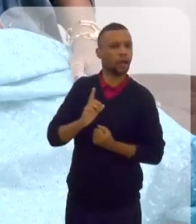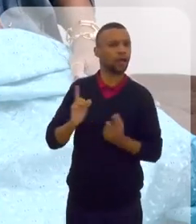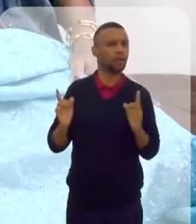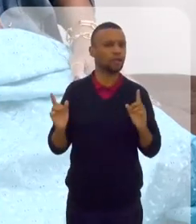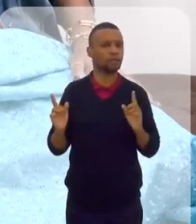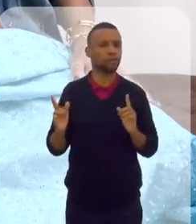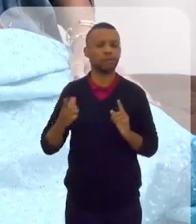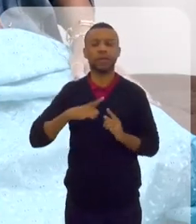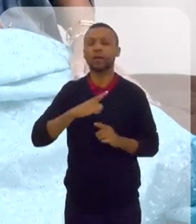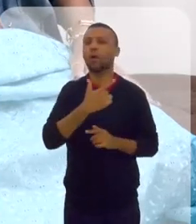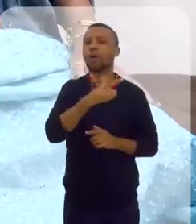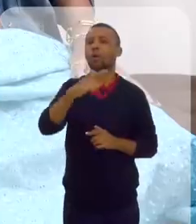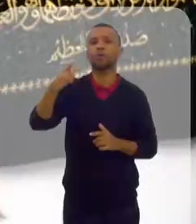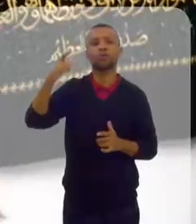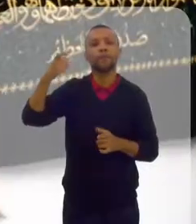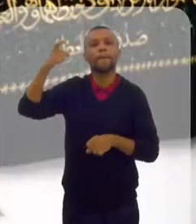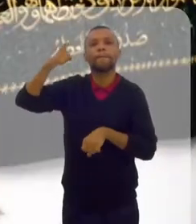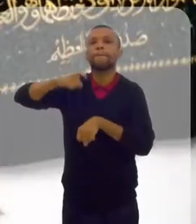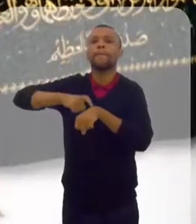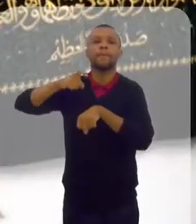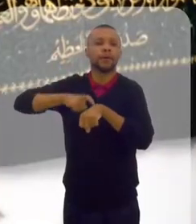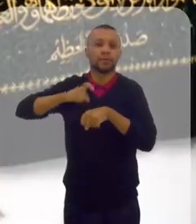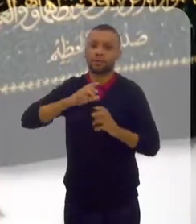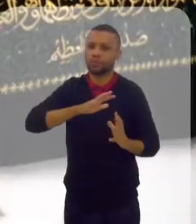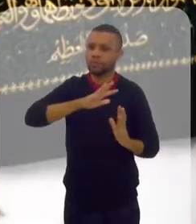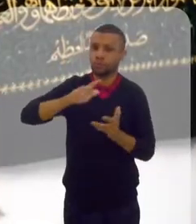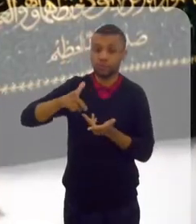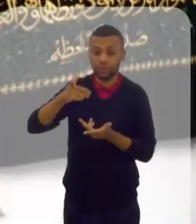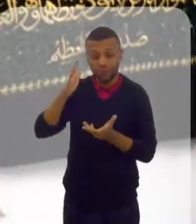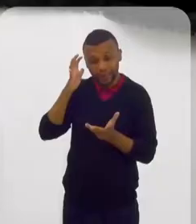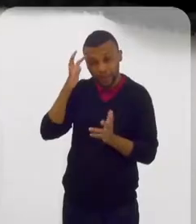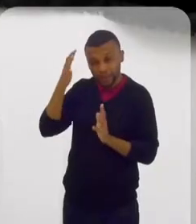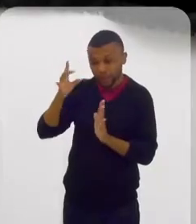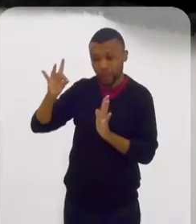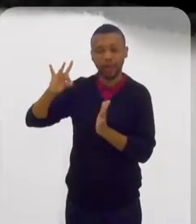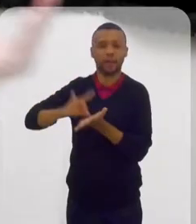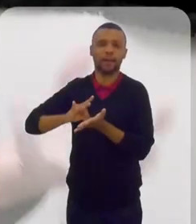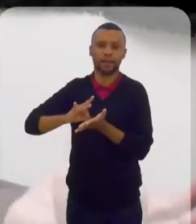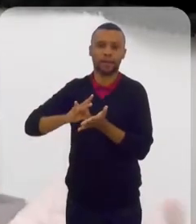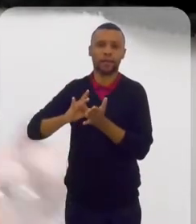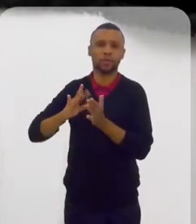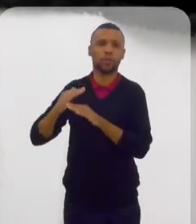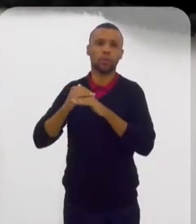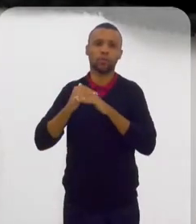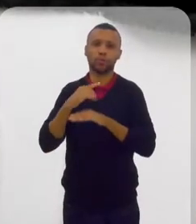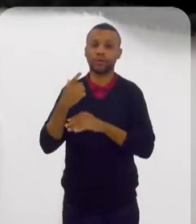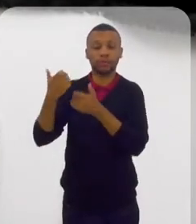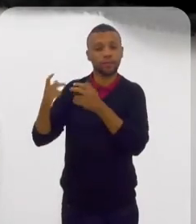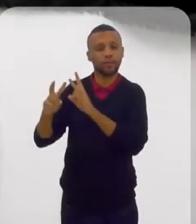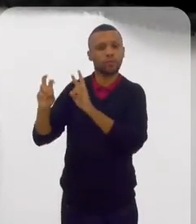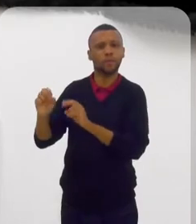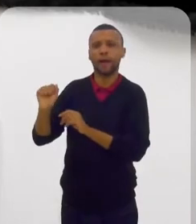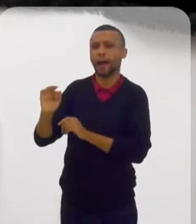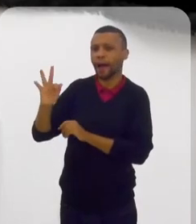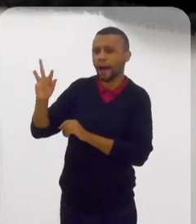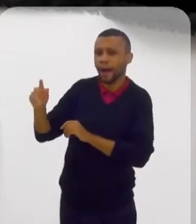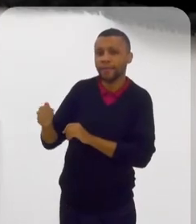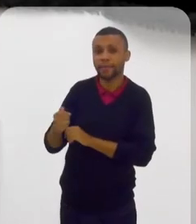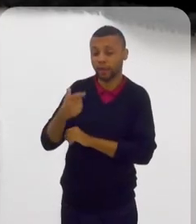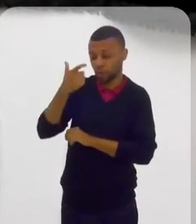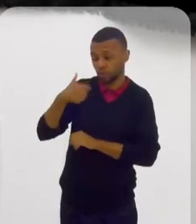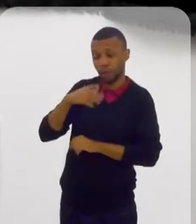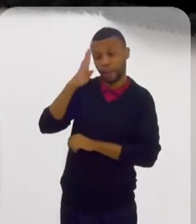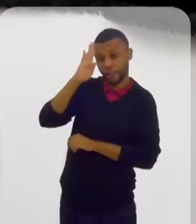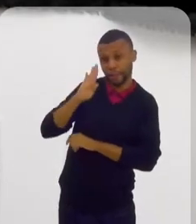Então, existem outras realidades no mundo. Não existe uma realidade única. A gente está falando aqui de África, gente está falando de uma visão de um revestido brasileiro,